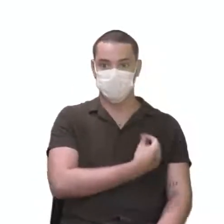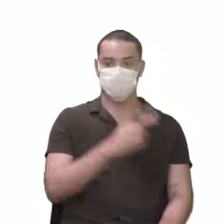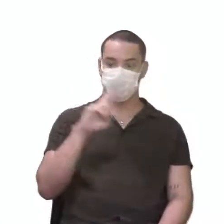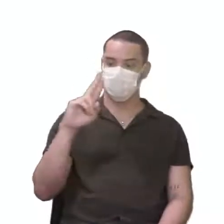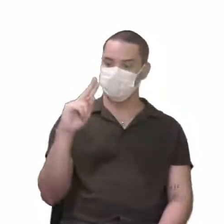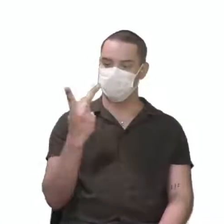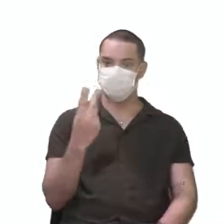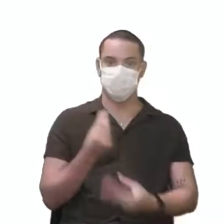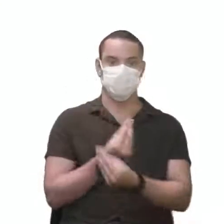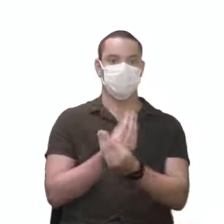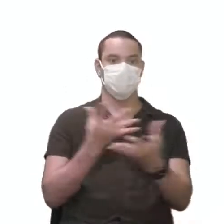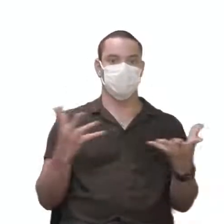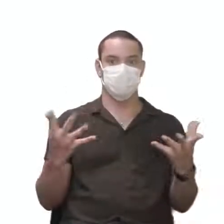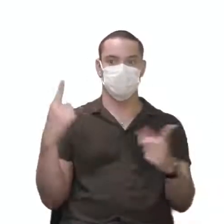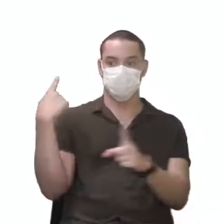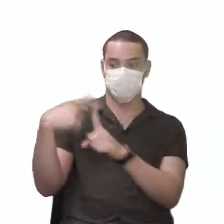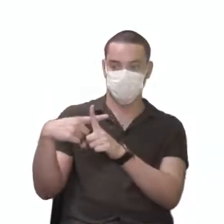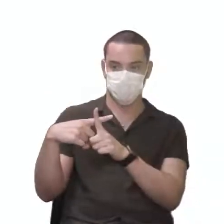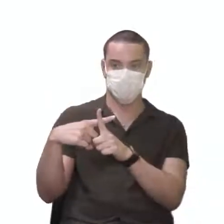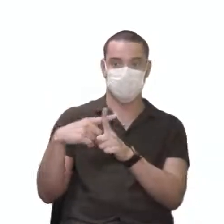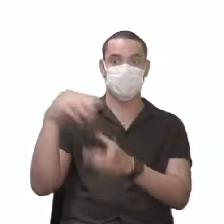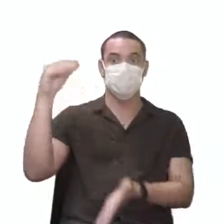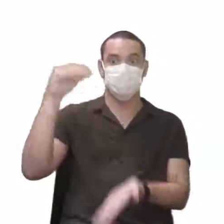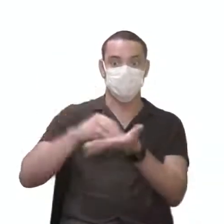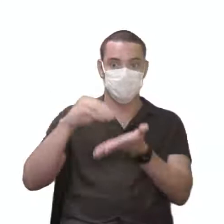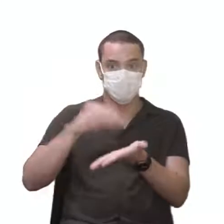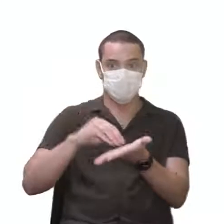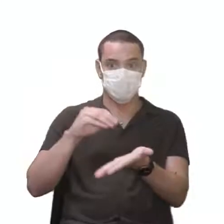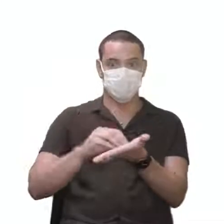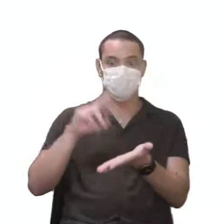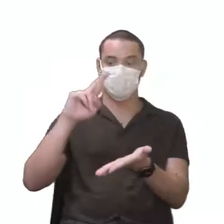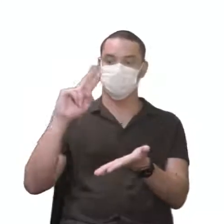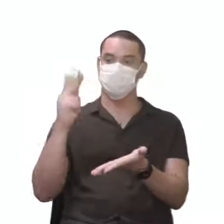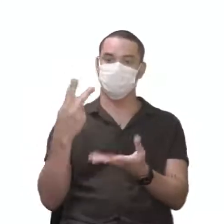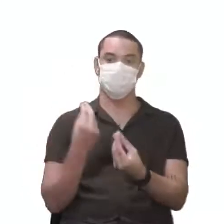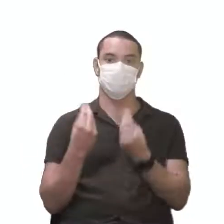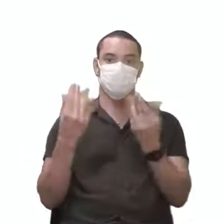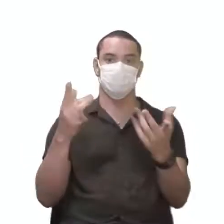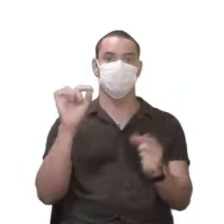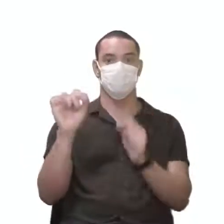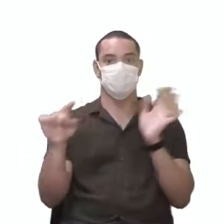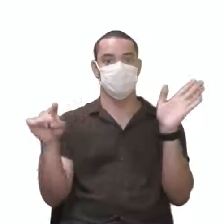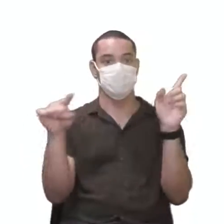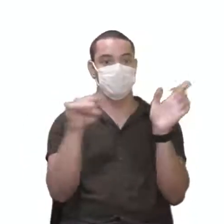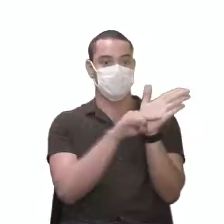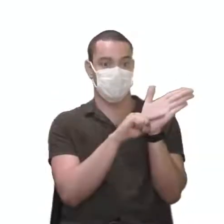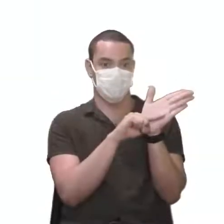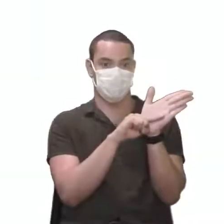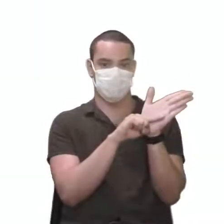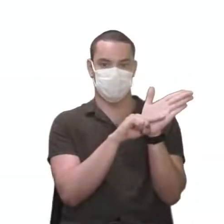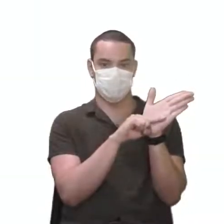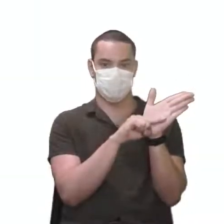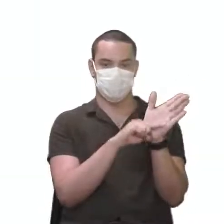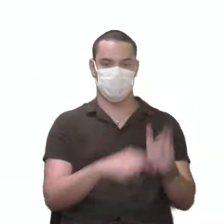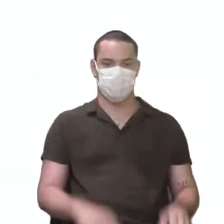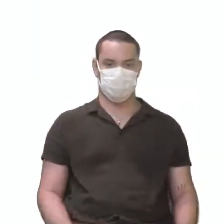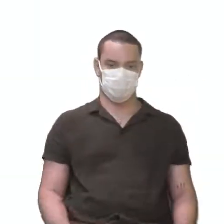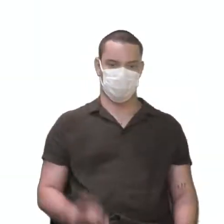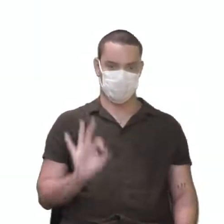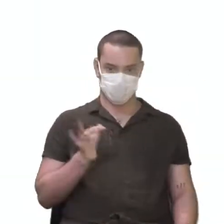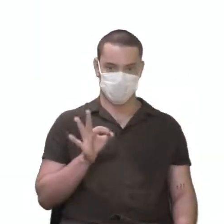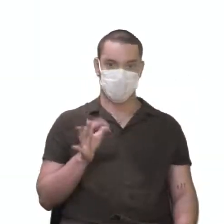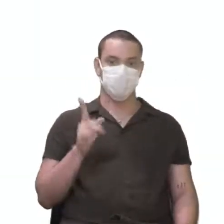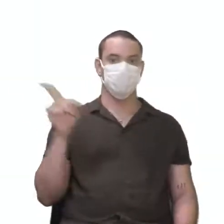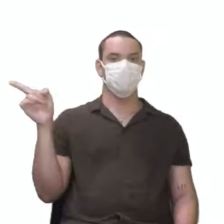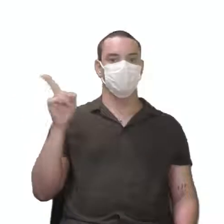dava indivíduos RH positivos. A ausência desse antígeno dava indivíduos RH negativos, tá bom?